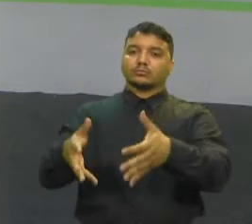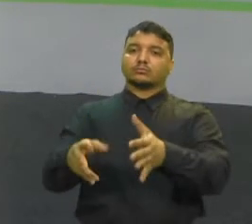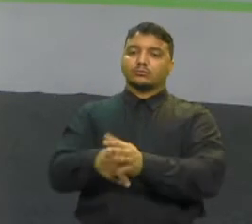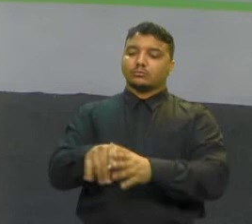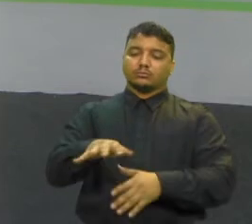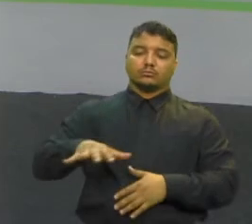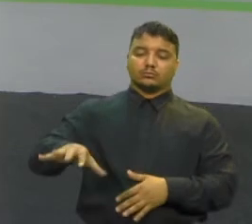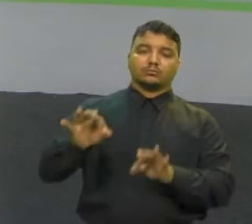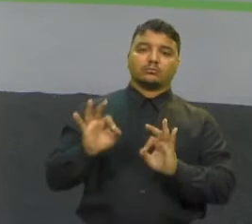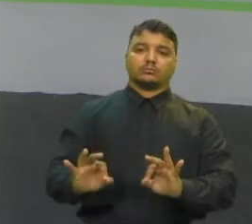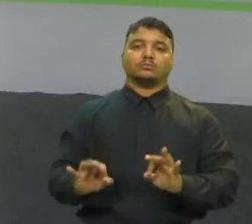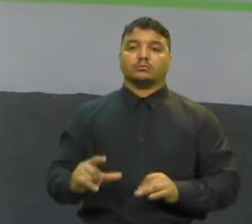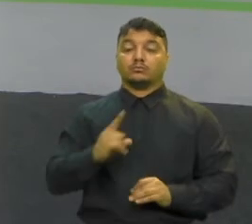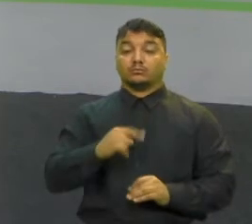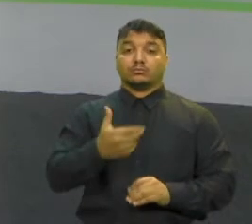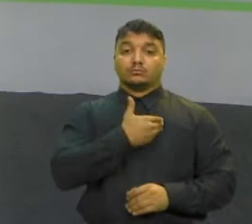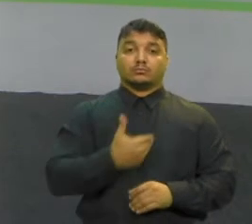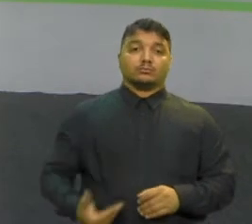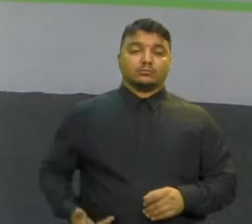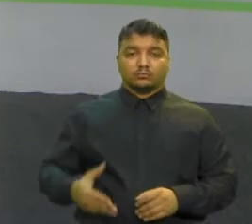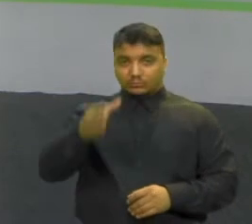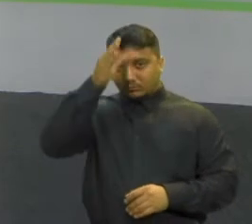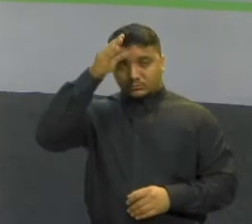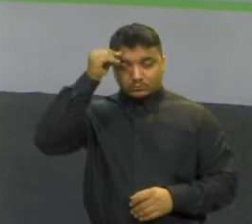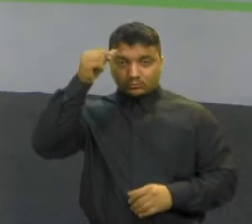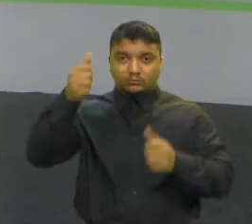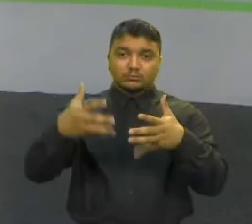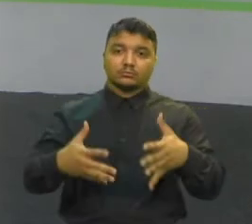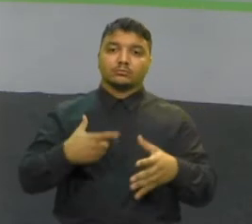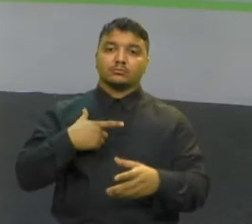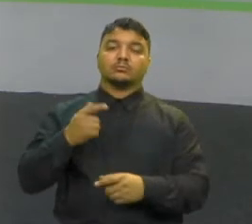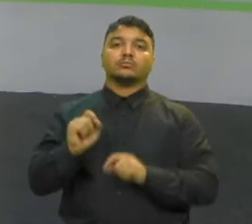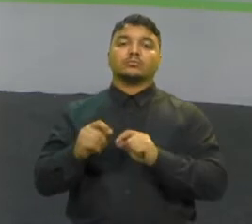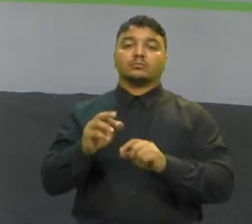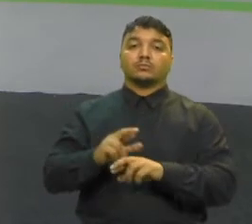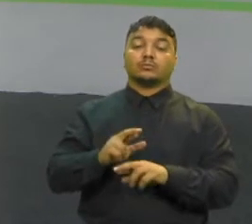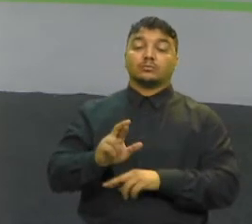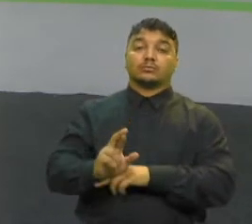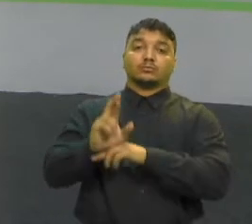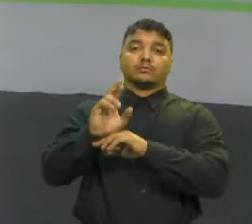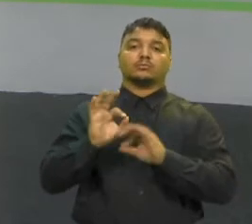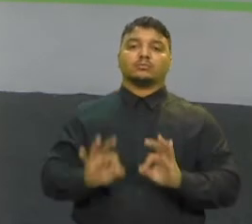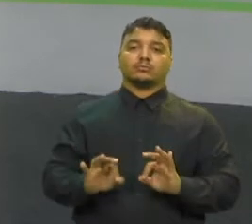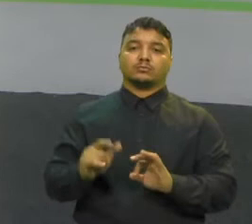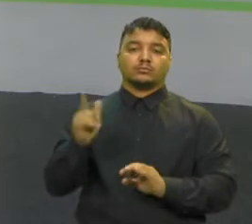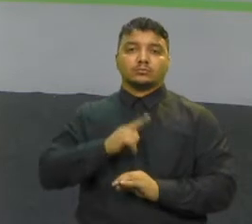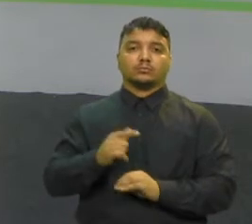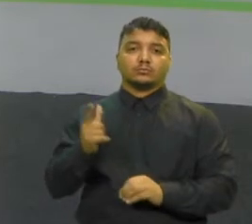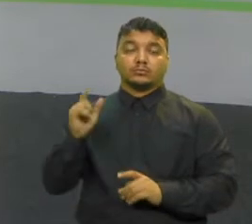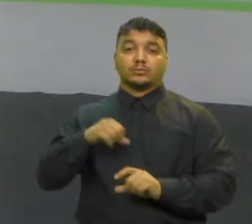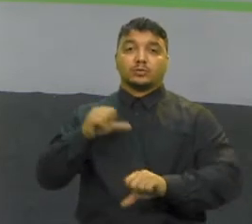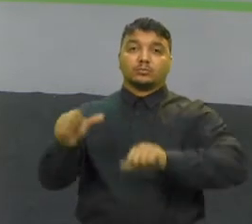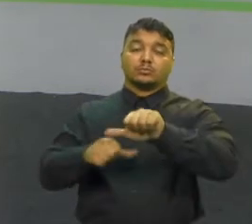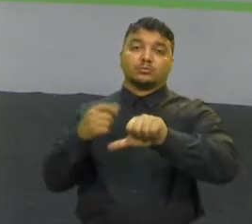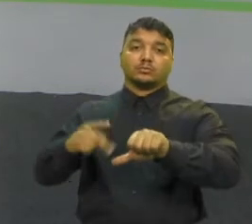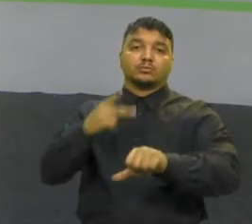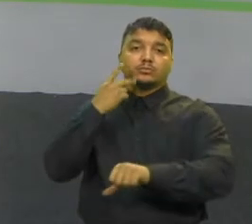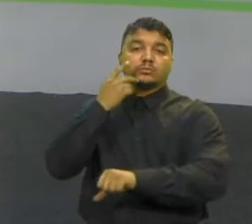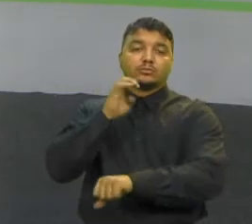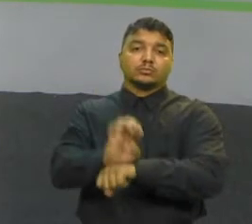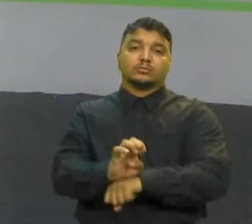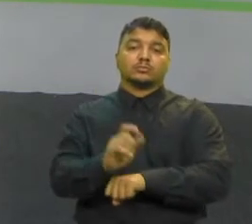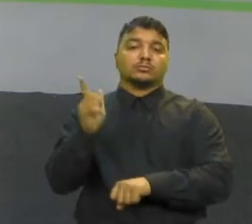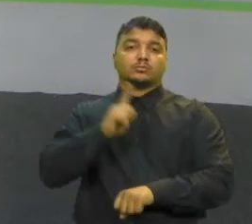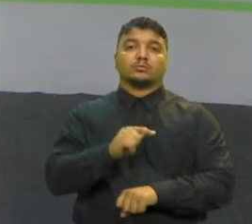área Segundo o governador, o momento representa um avanço para concretizar a meta de transformar o Estado Em um